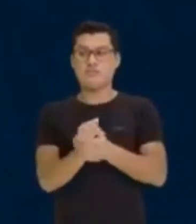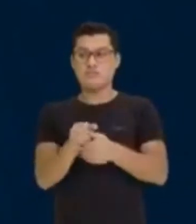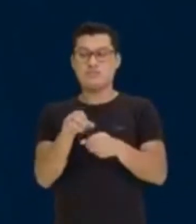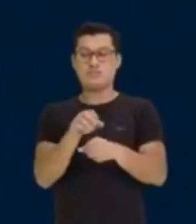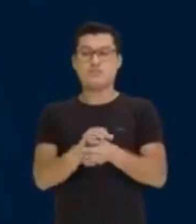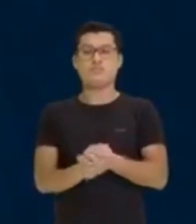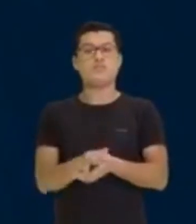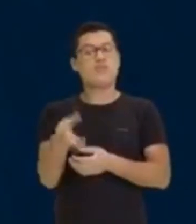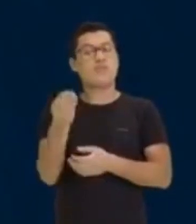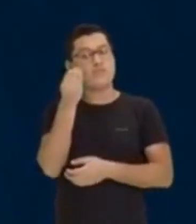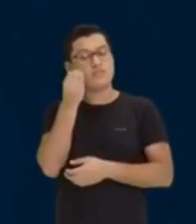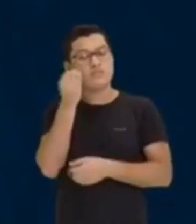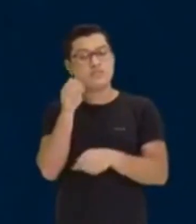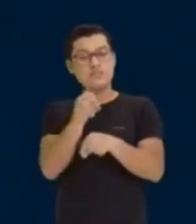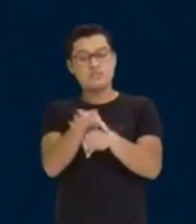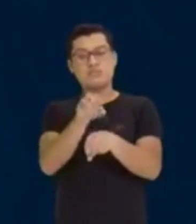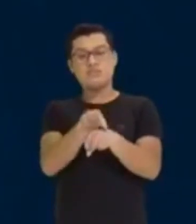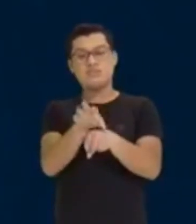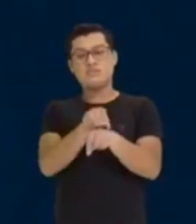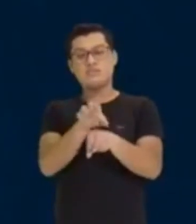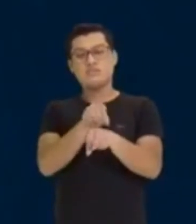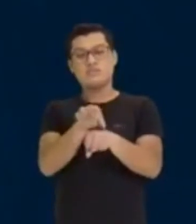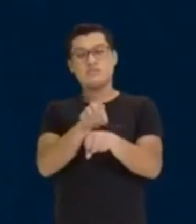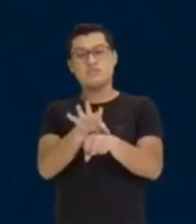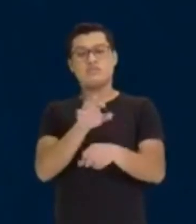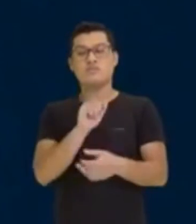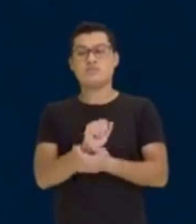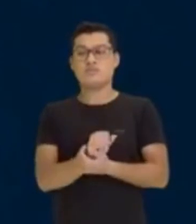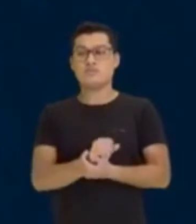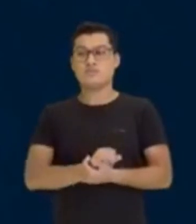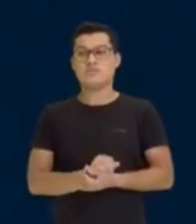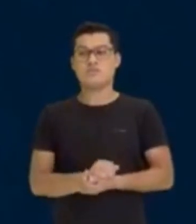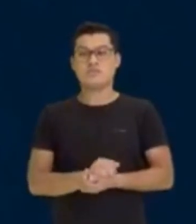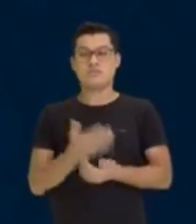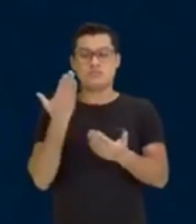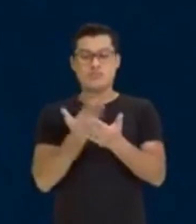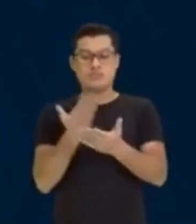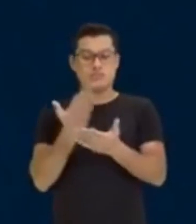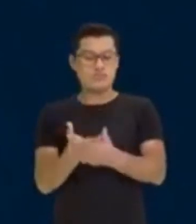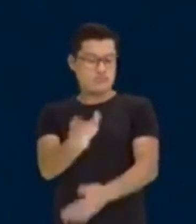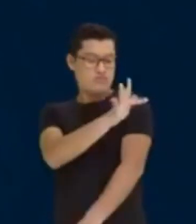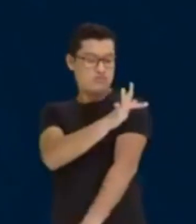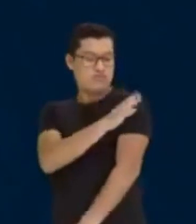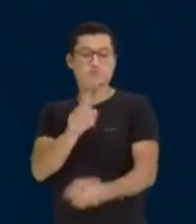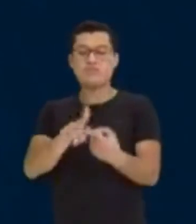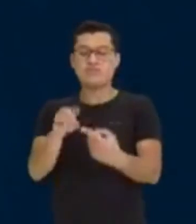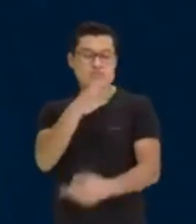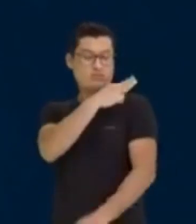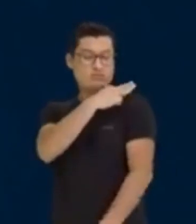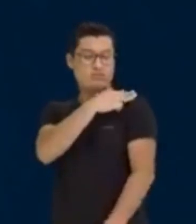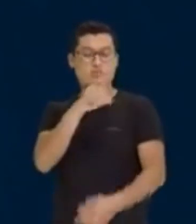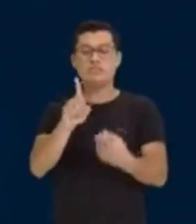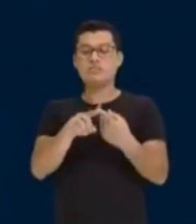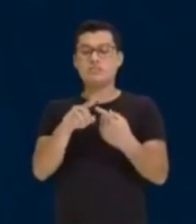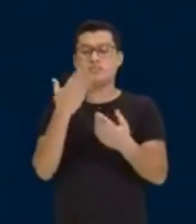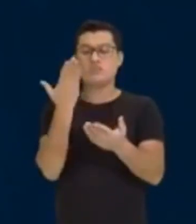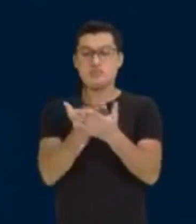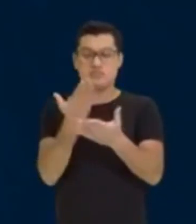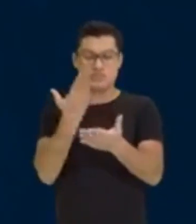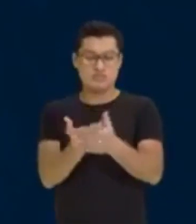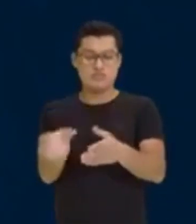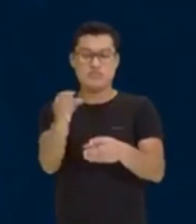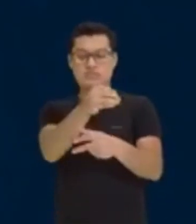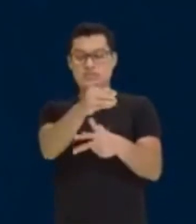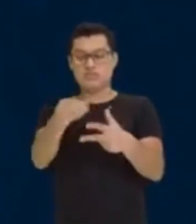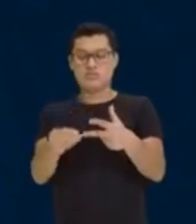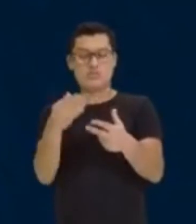bastante atenção, você que vai, do ensino fundamental, e principalmente você, do ensino médio, que vai fazer a prova do Enem, que não pode perder tempo. Pessoal,